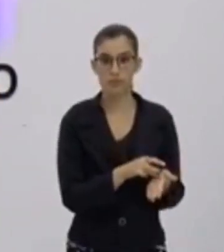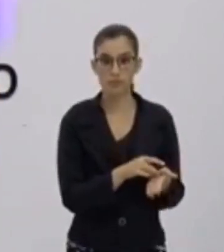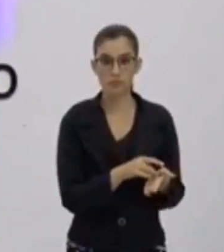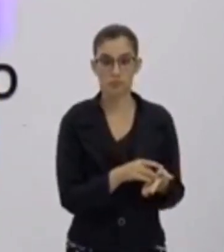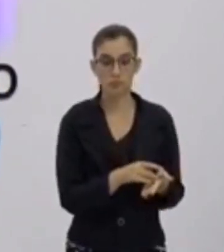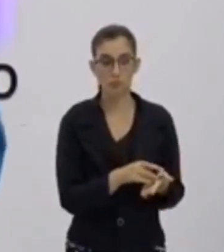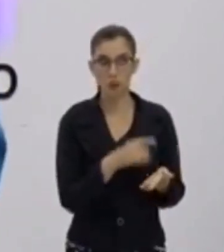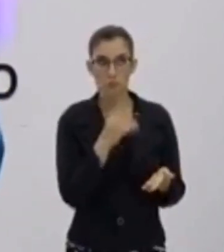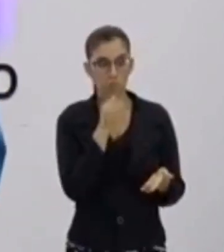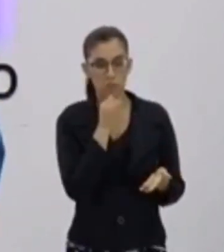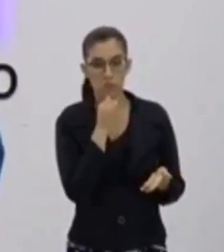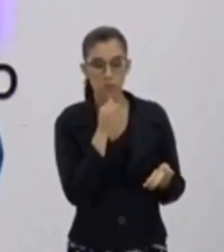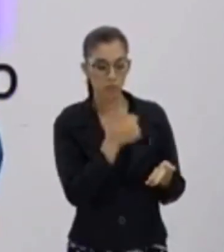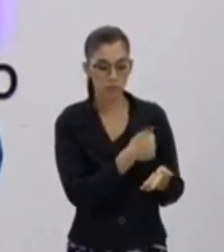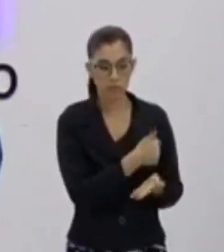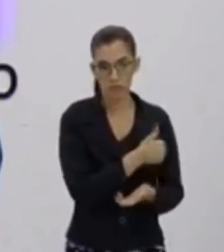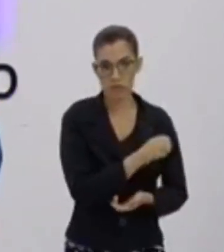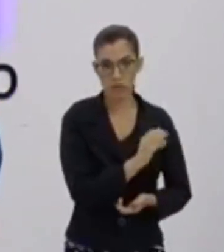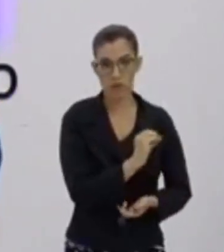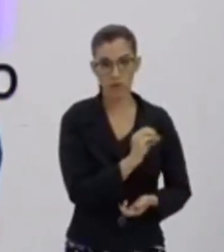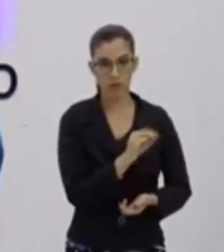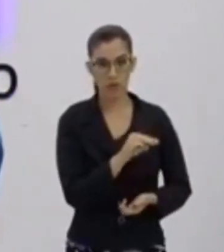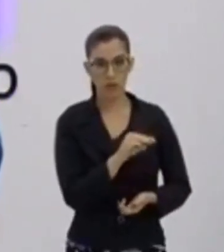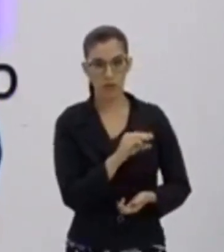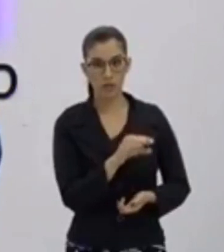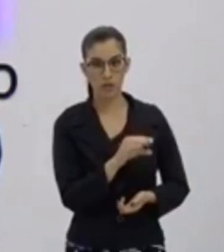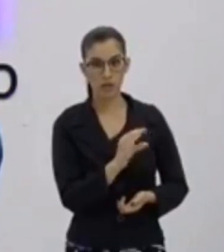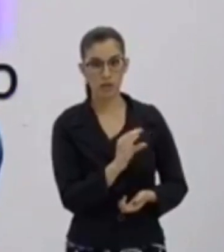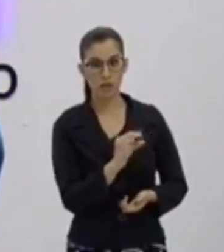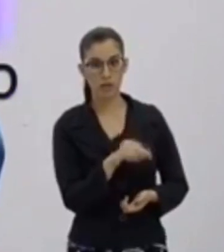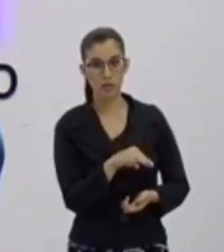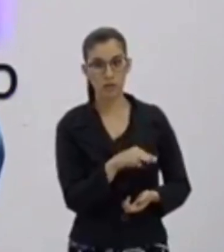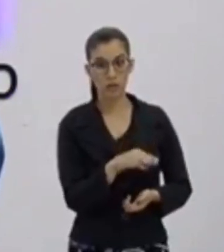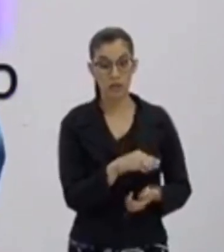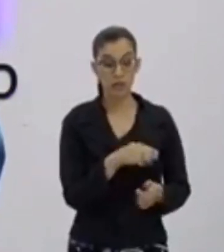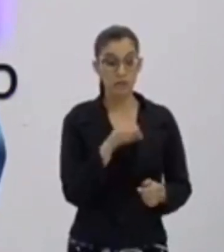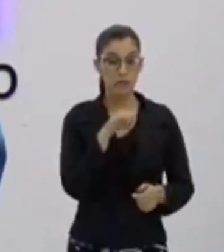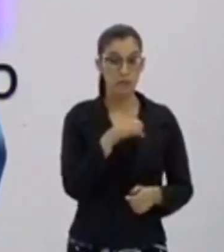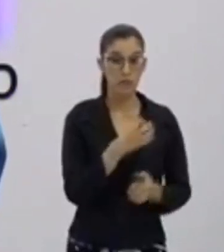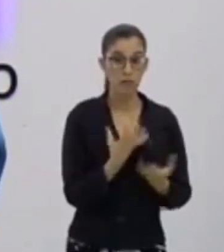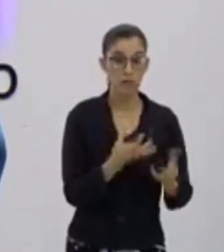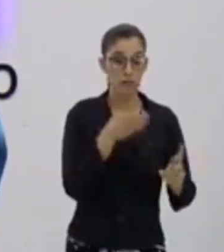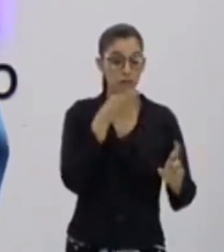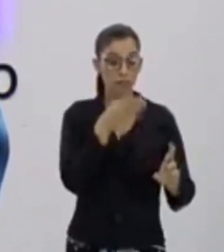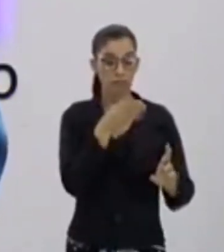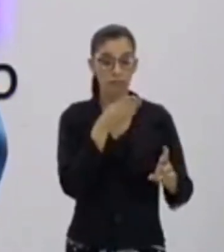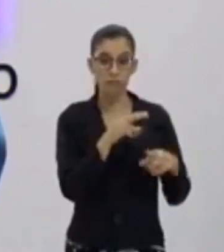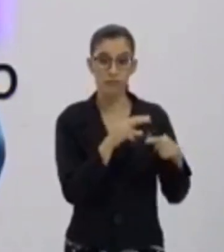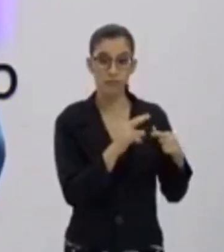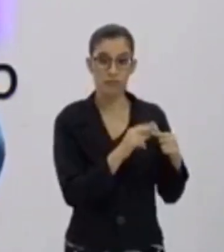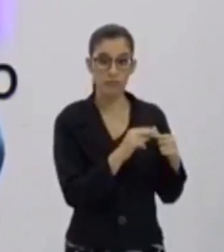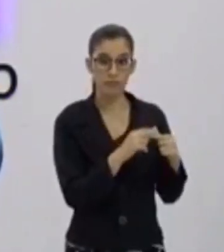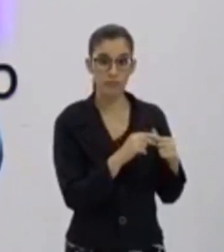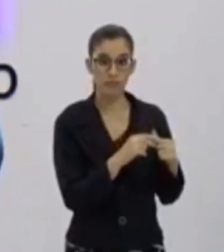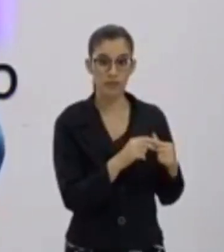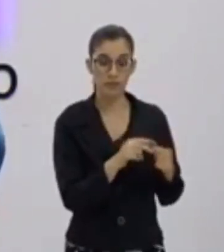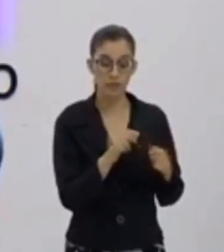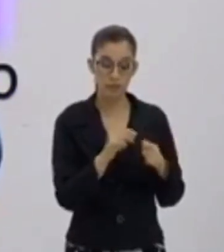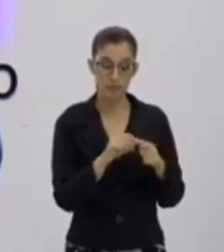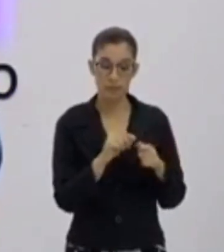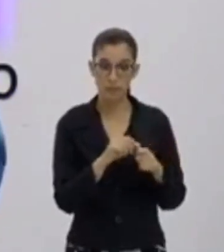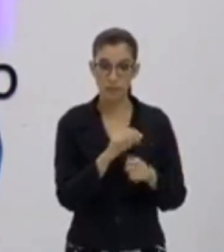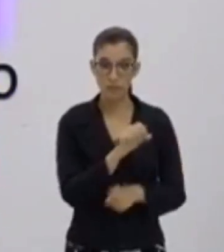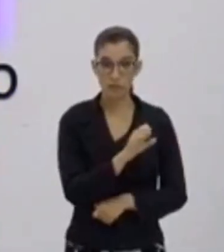tenha 10 centímetros. Se eu quiser fazer uma representação dessa caneta, eu vou fazer uma escala,